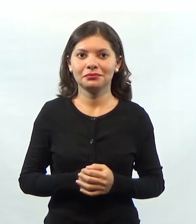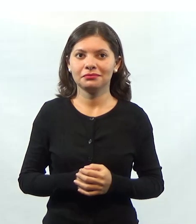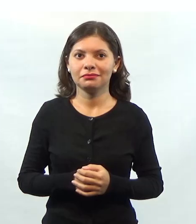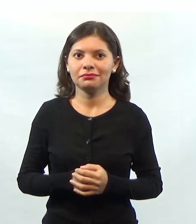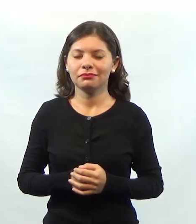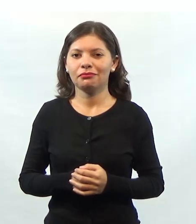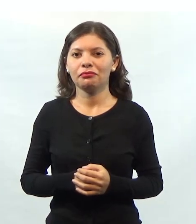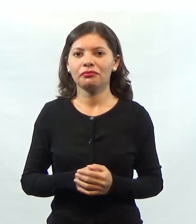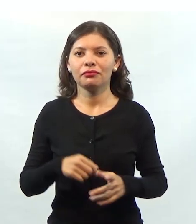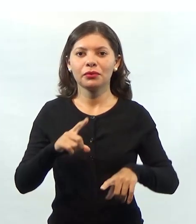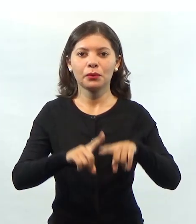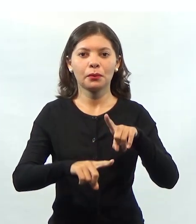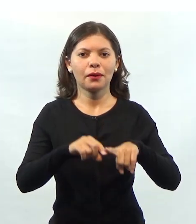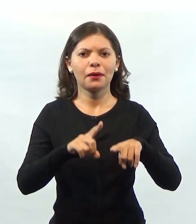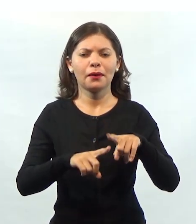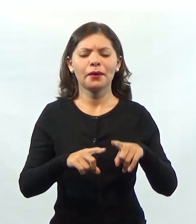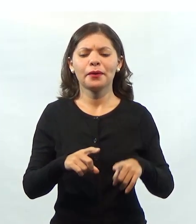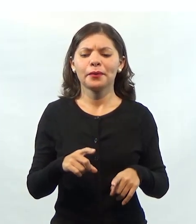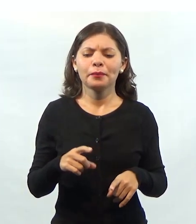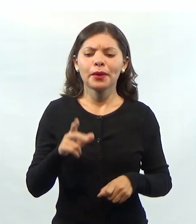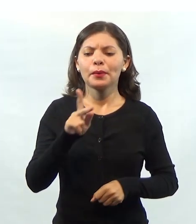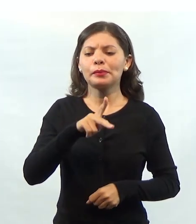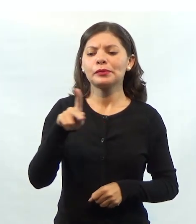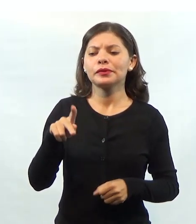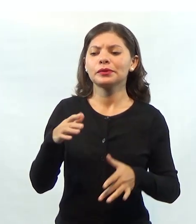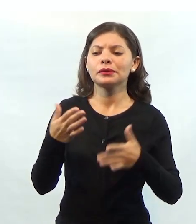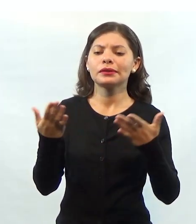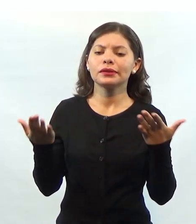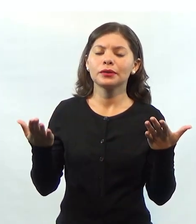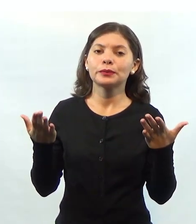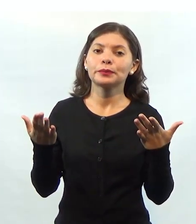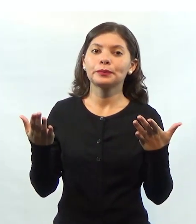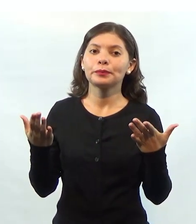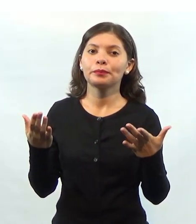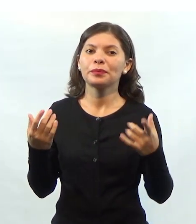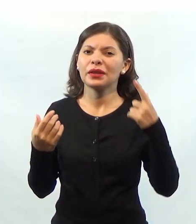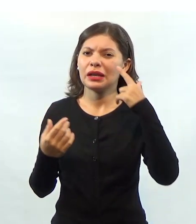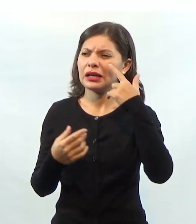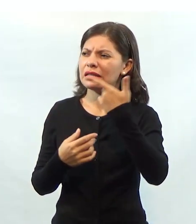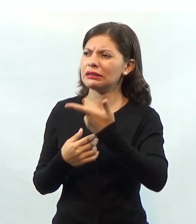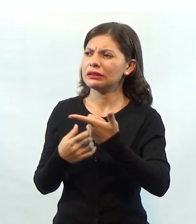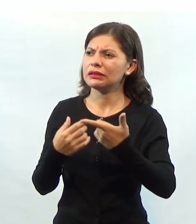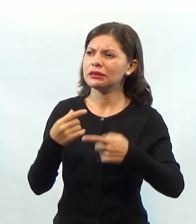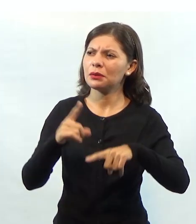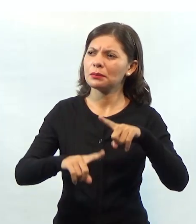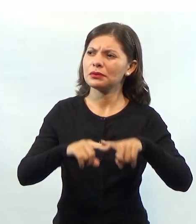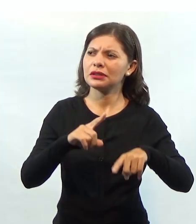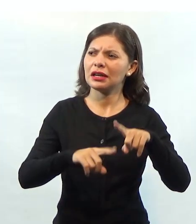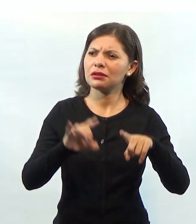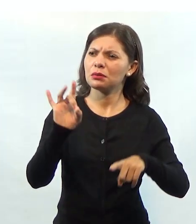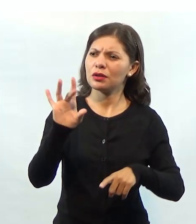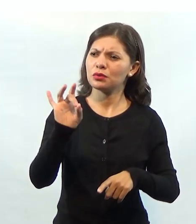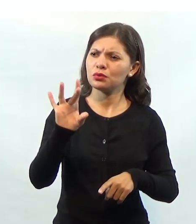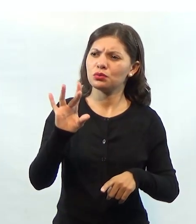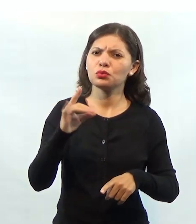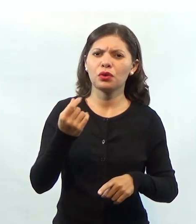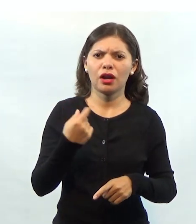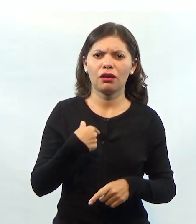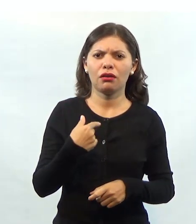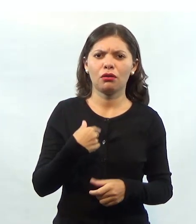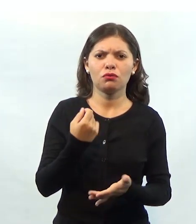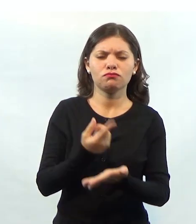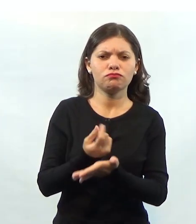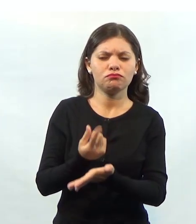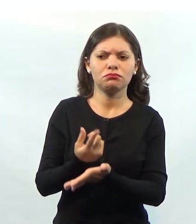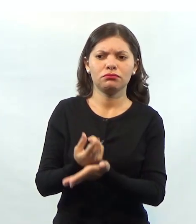uma parafusadeira. Professor, então quer dizer que aquela parafusadeira que eu comprei lá em casa